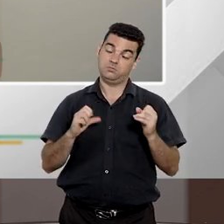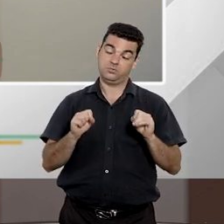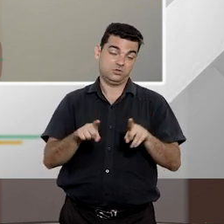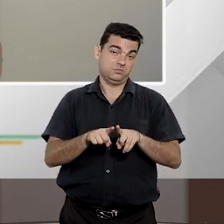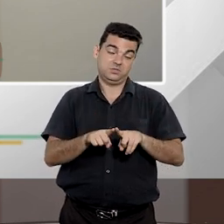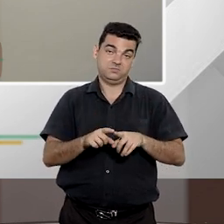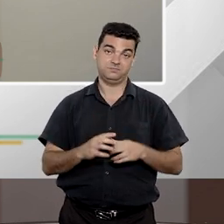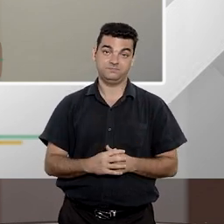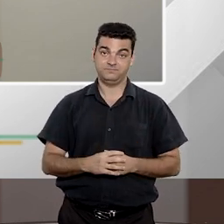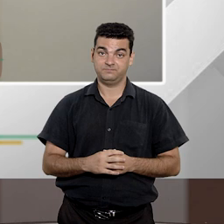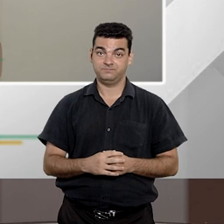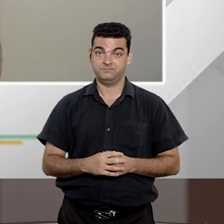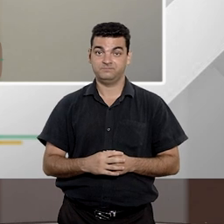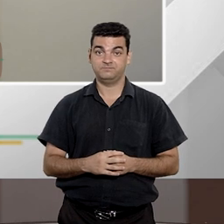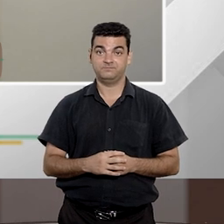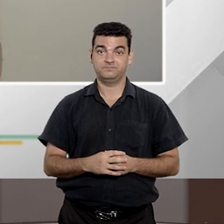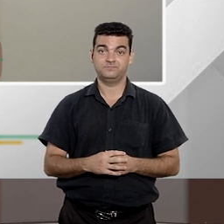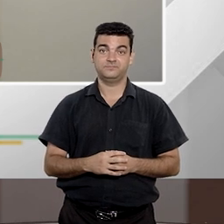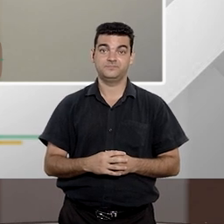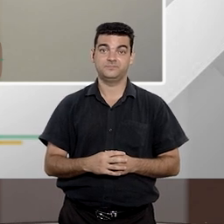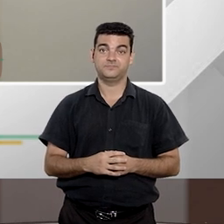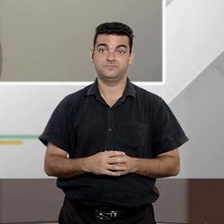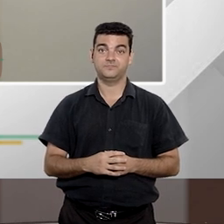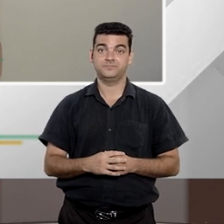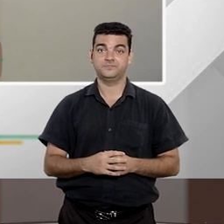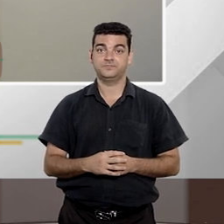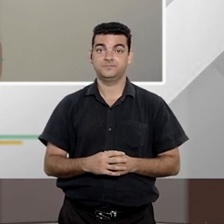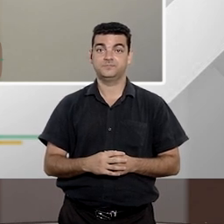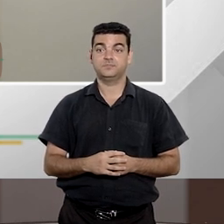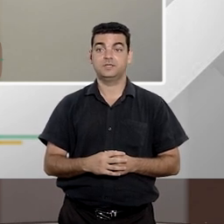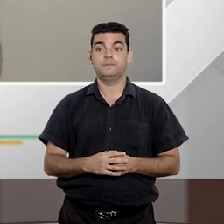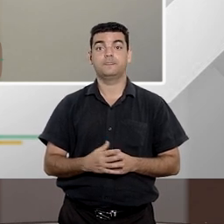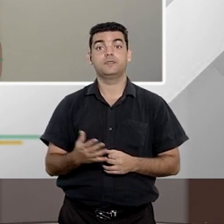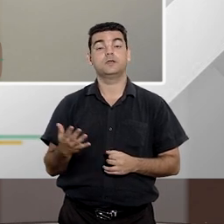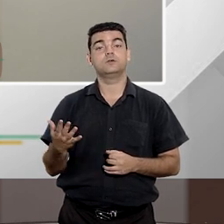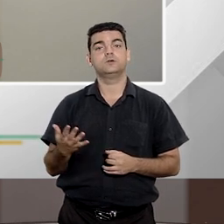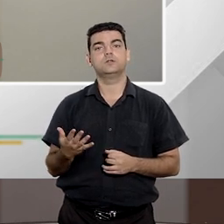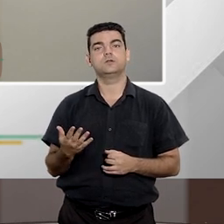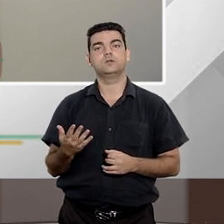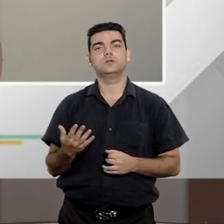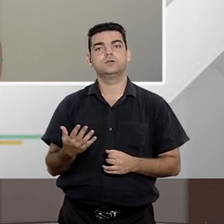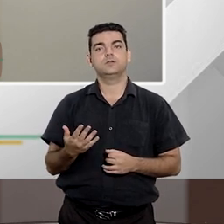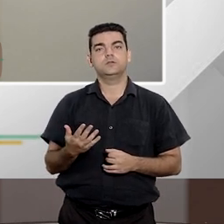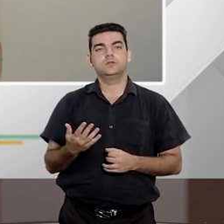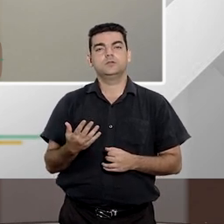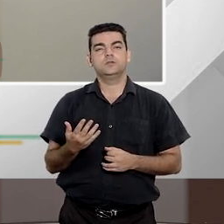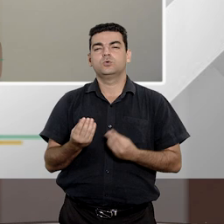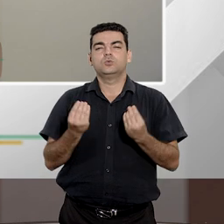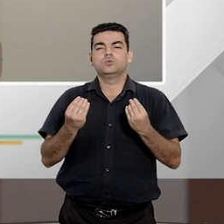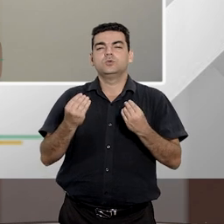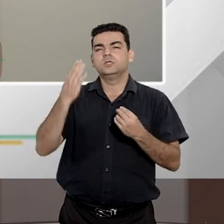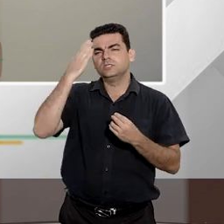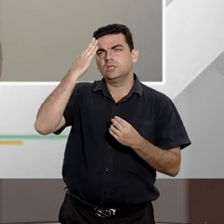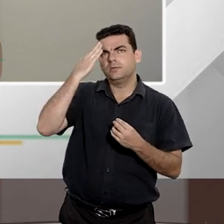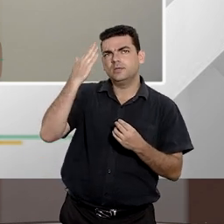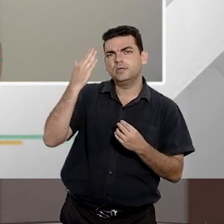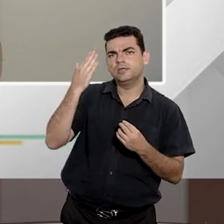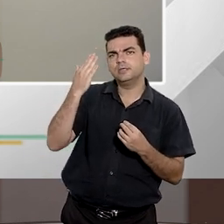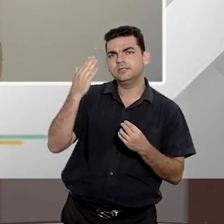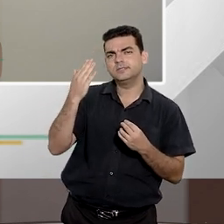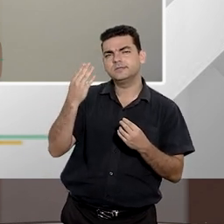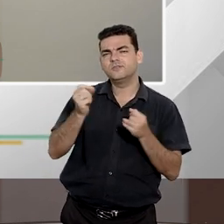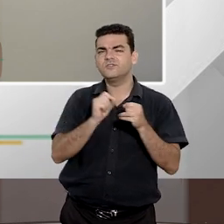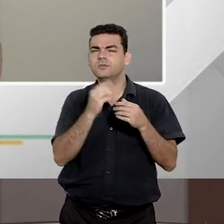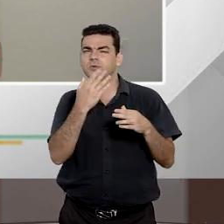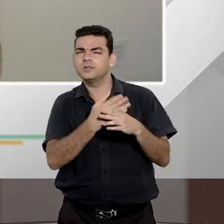e o que move a necessidade de manejo do mandado